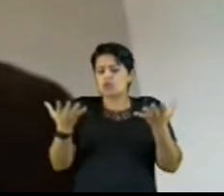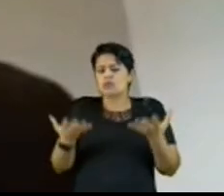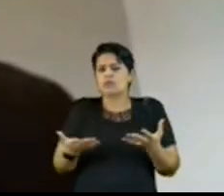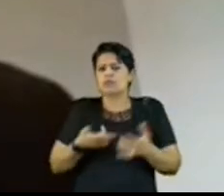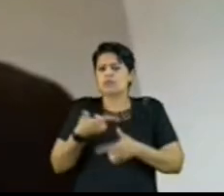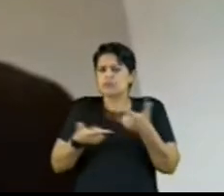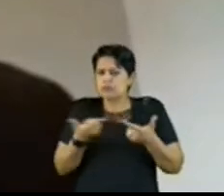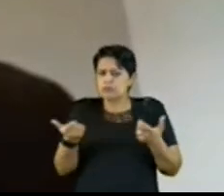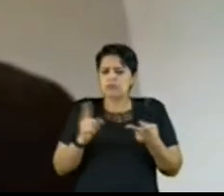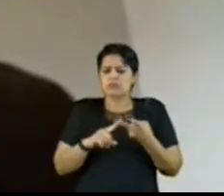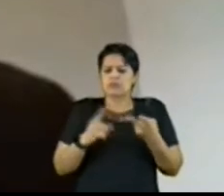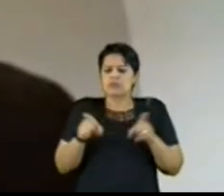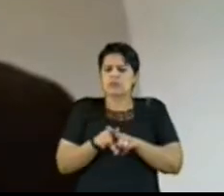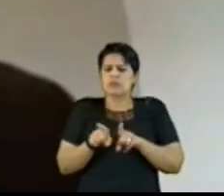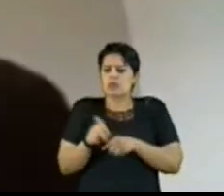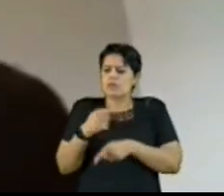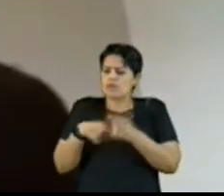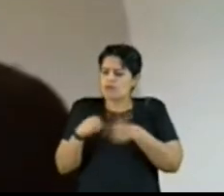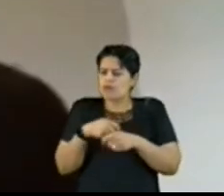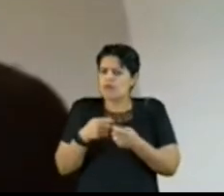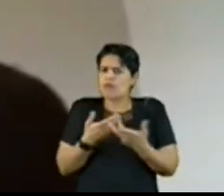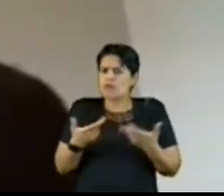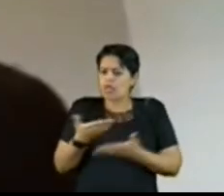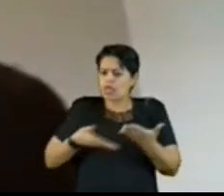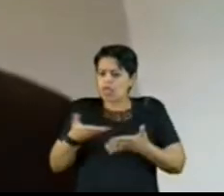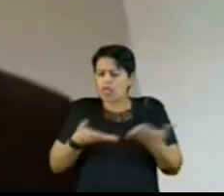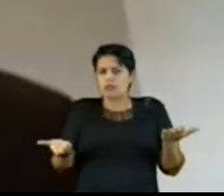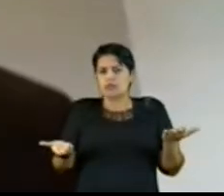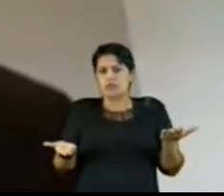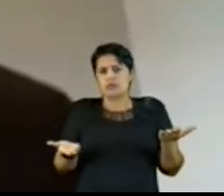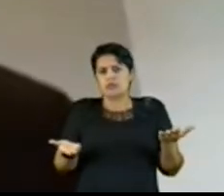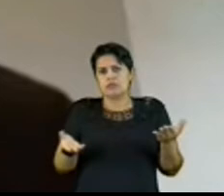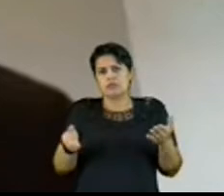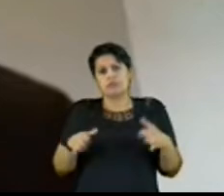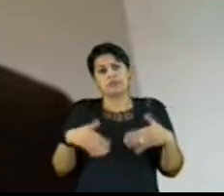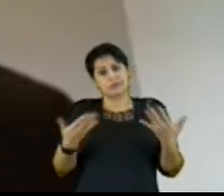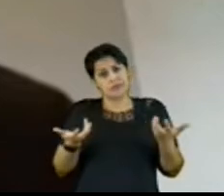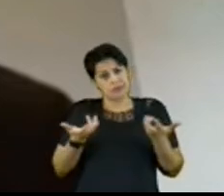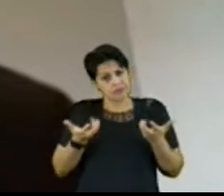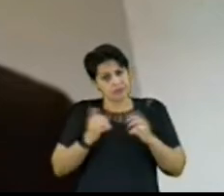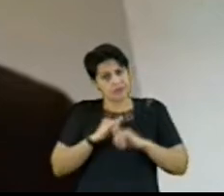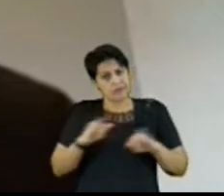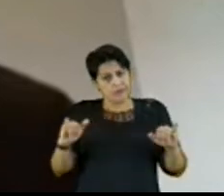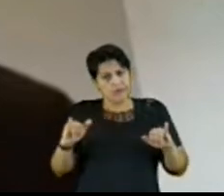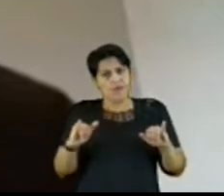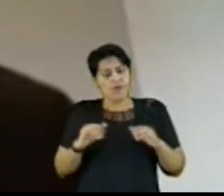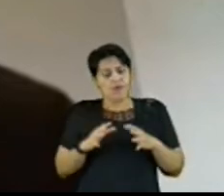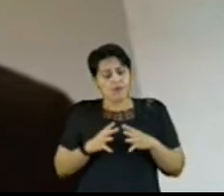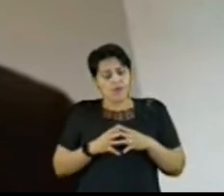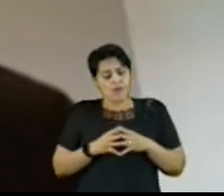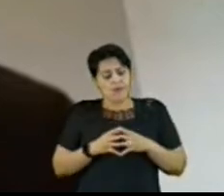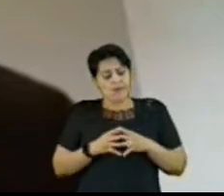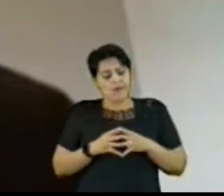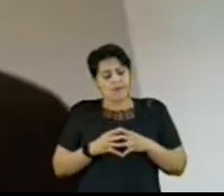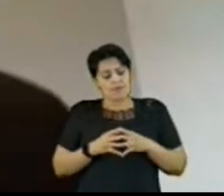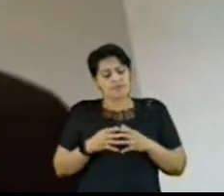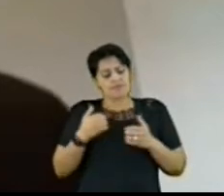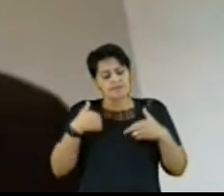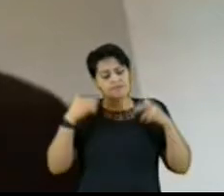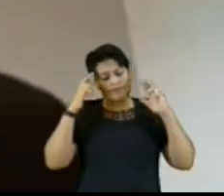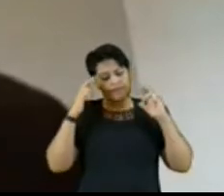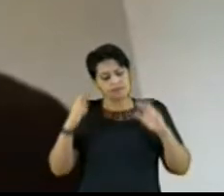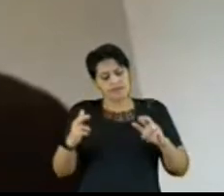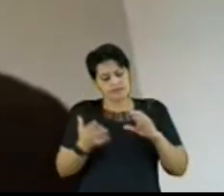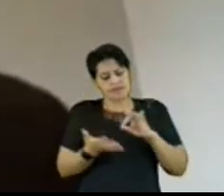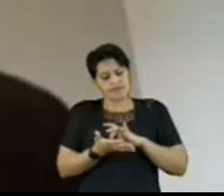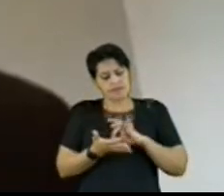movimentar a economia, senhora presidente. Então, quero dizer que, e em respeito ao